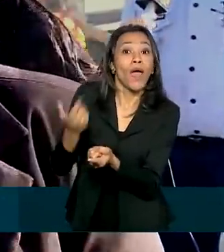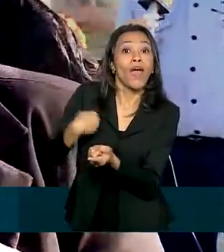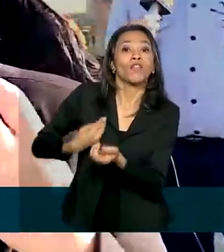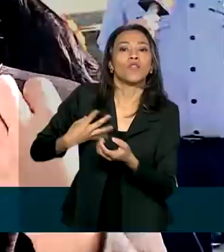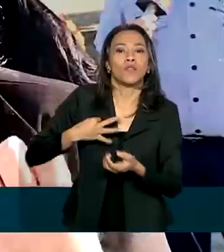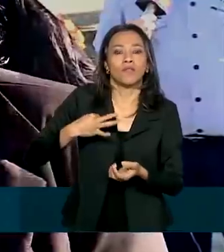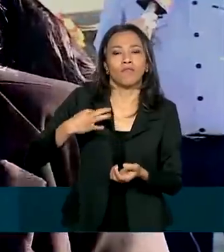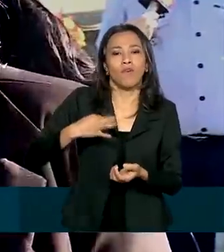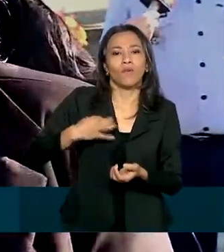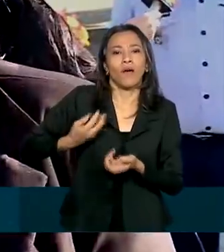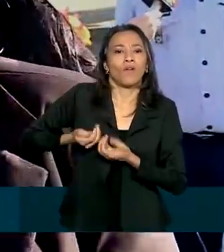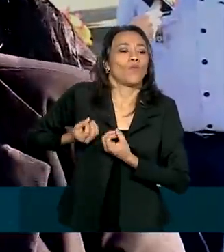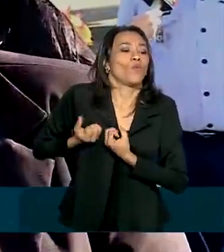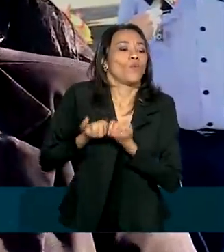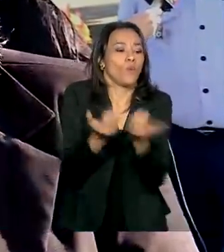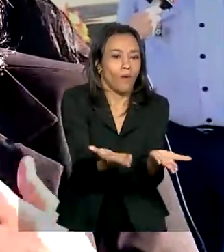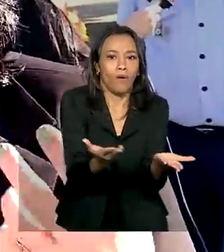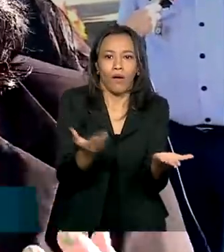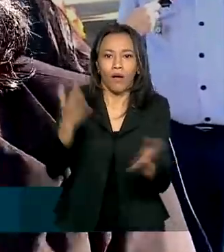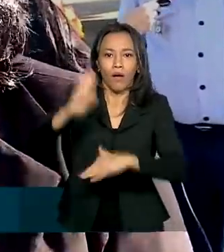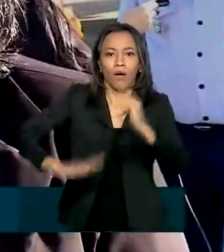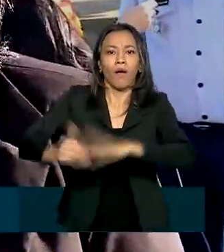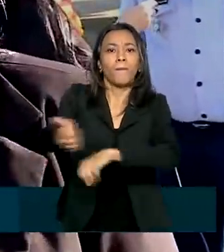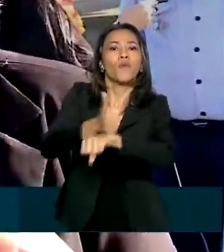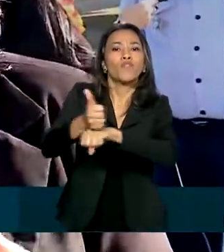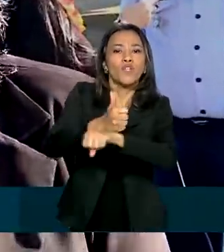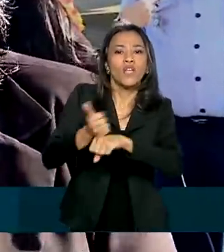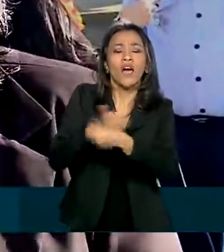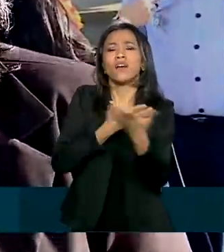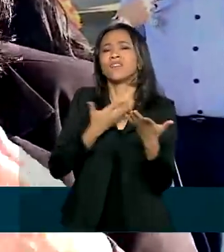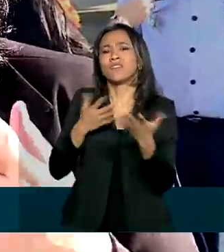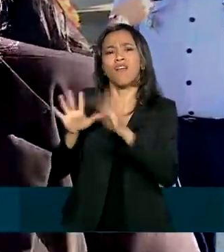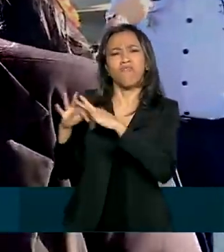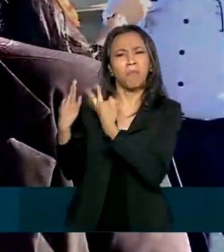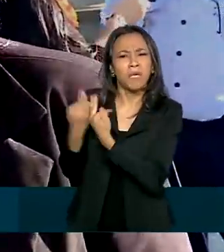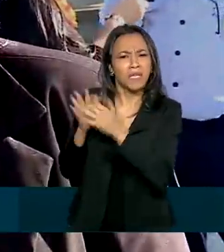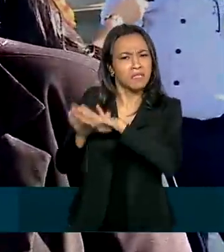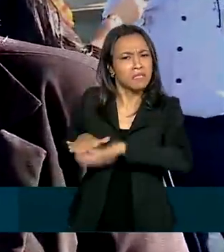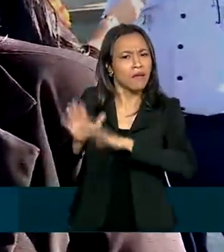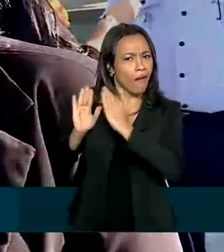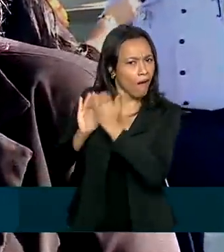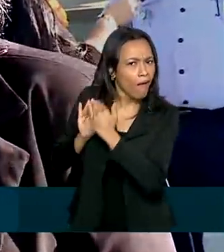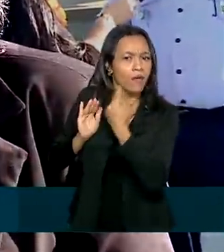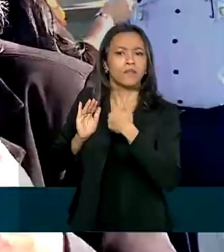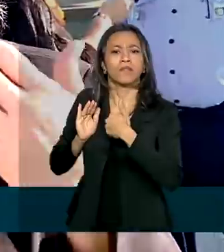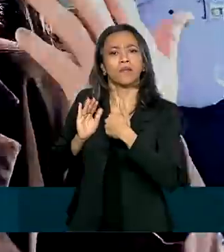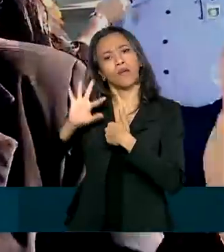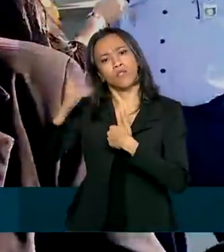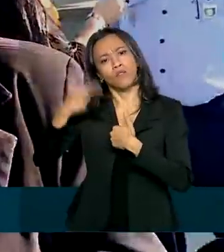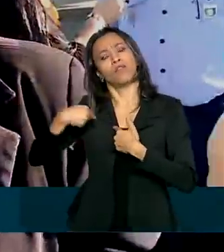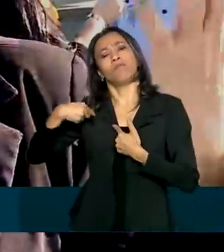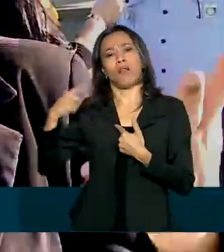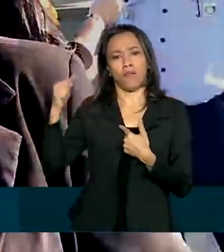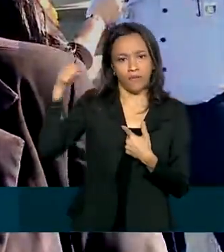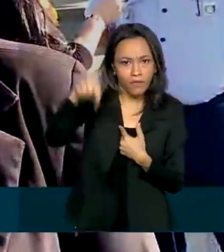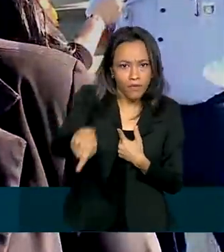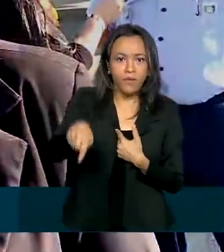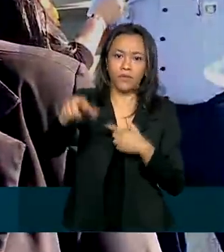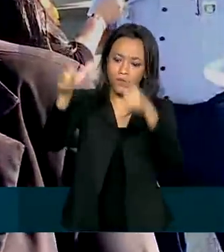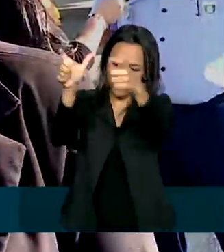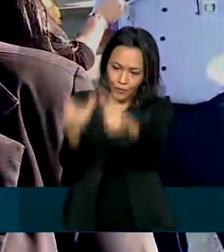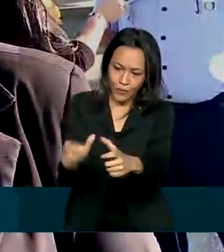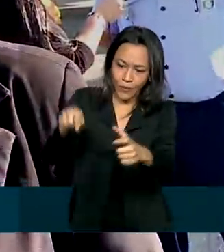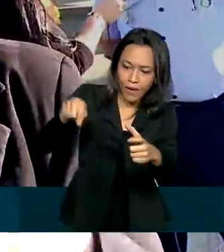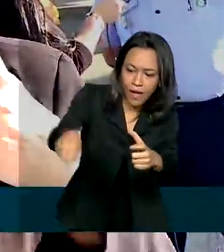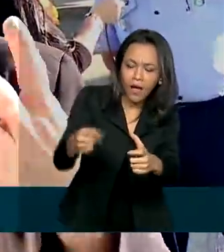entrega dos profissionais. Profissionais que estão deixando as suas famílias, os seus lares, para se doar lá na região